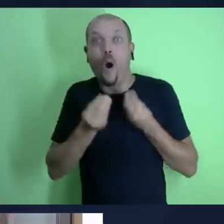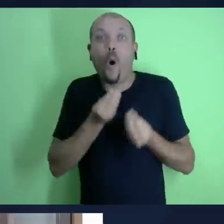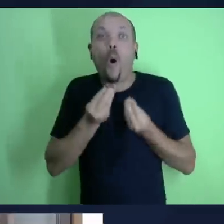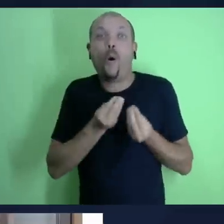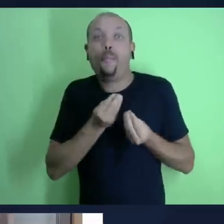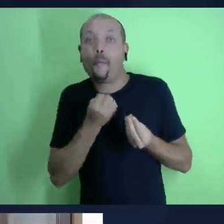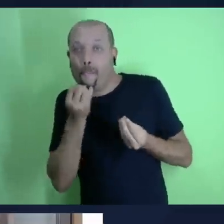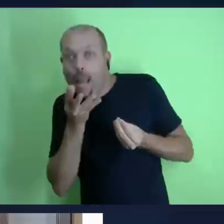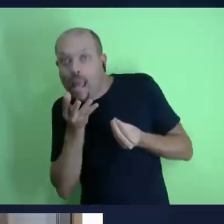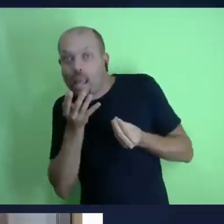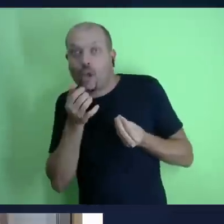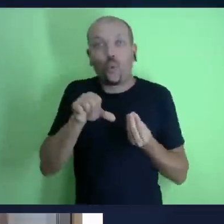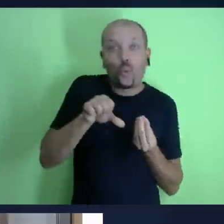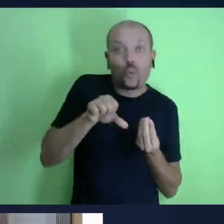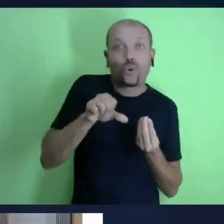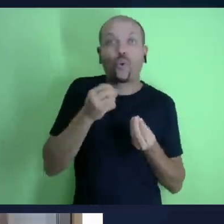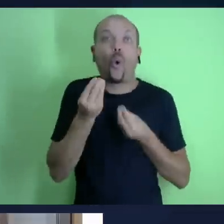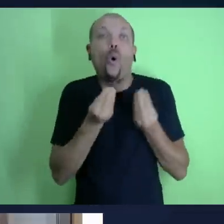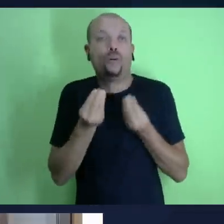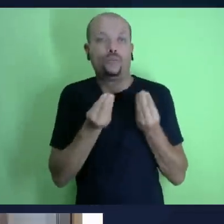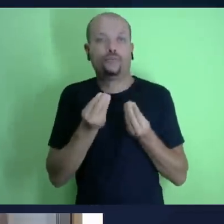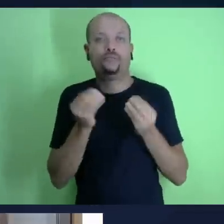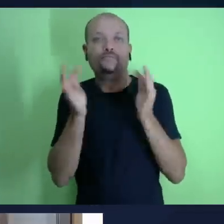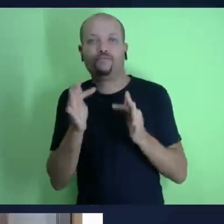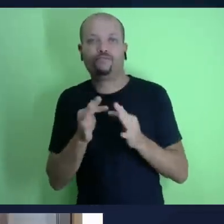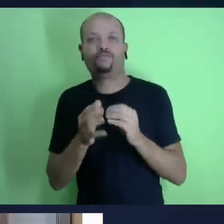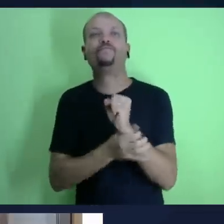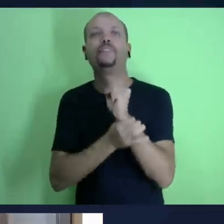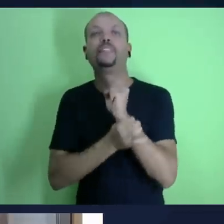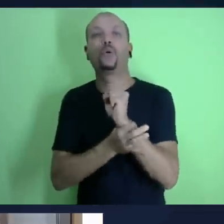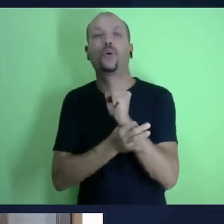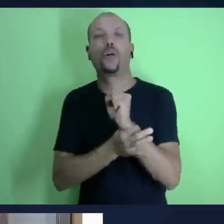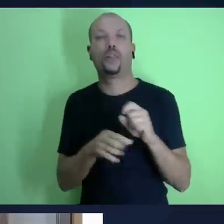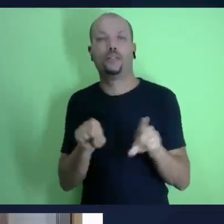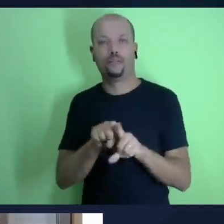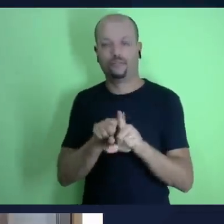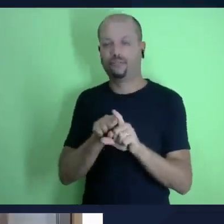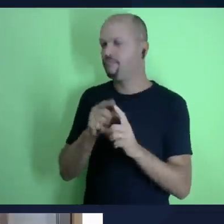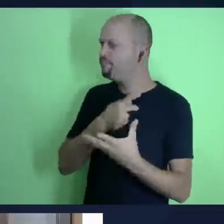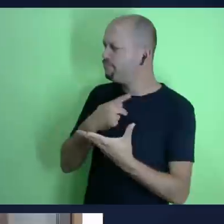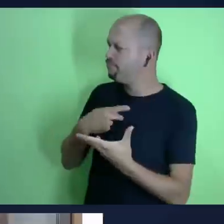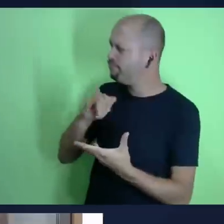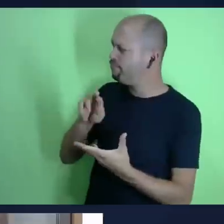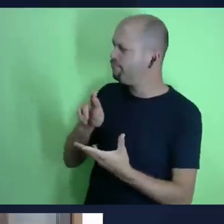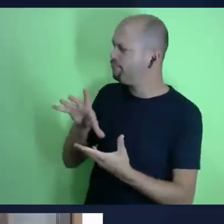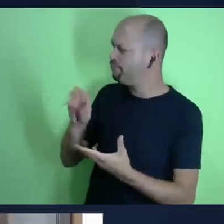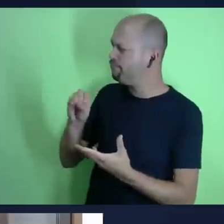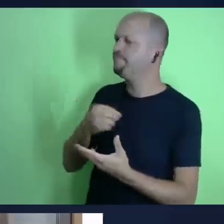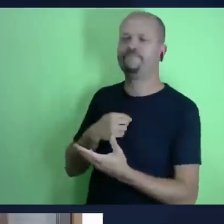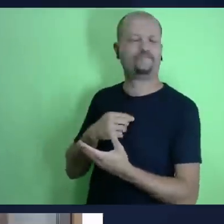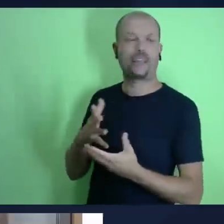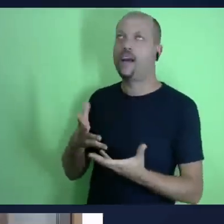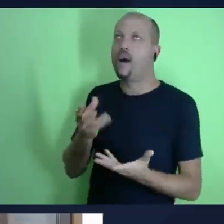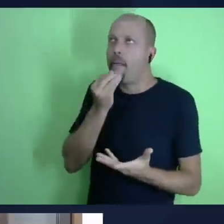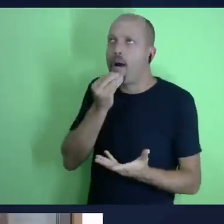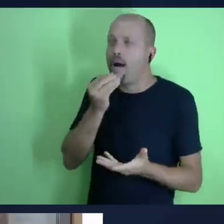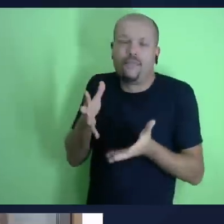grande a gente ser chamado de filho do grande e maravilhoso estupendo extraordinário Deus